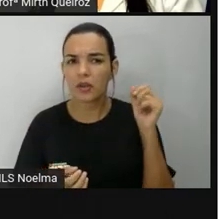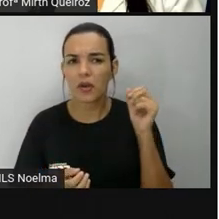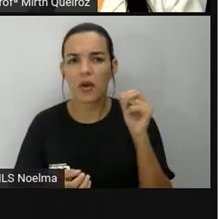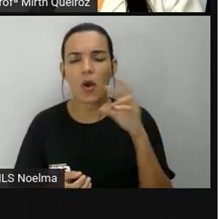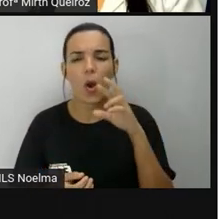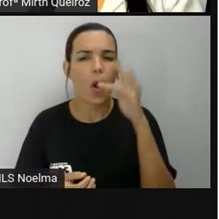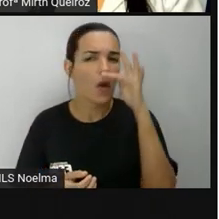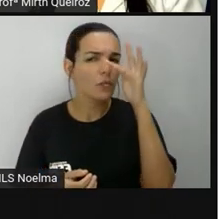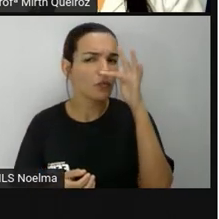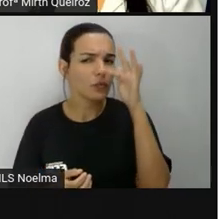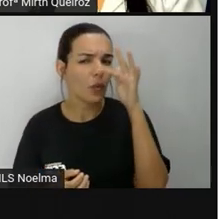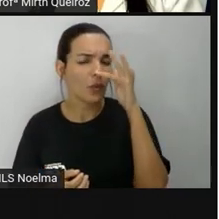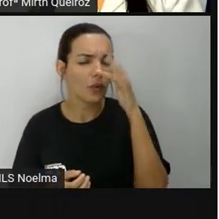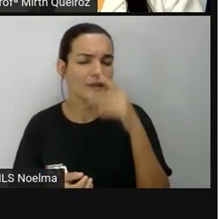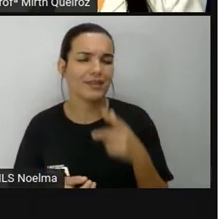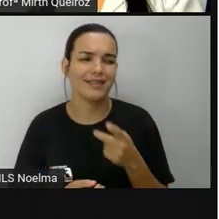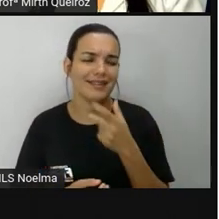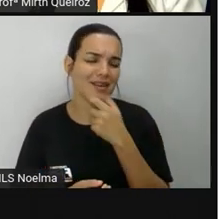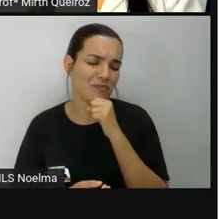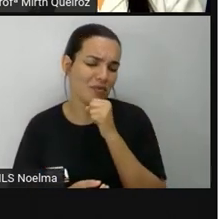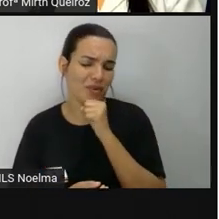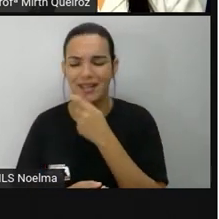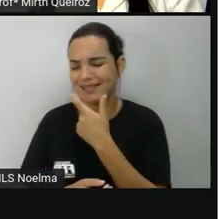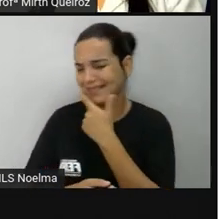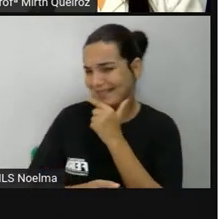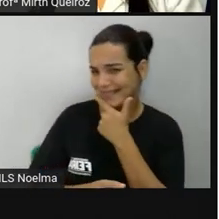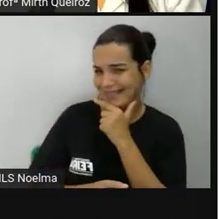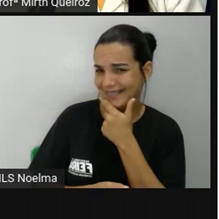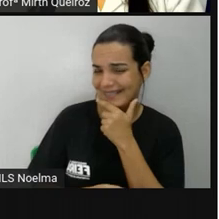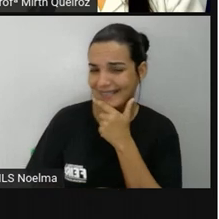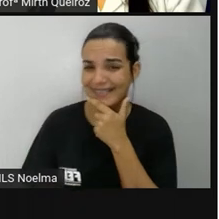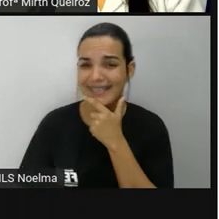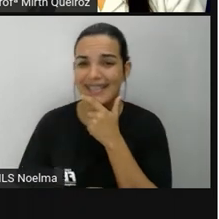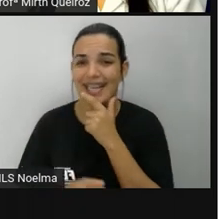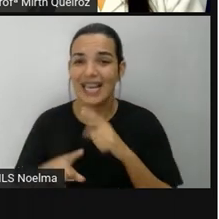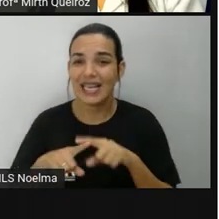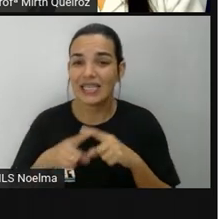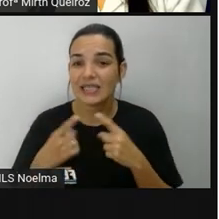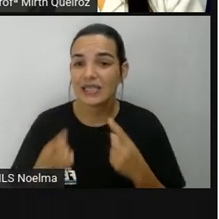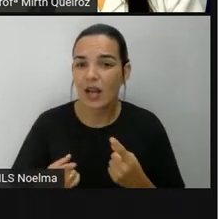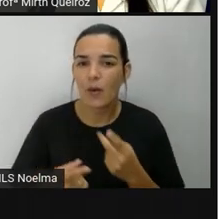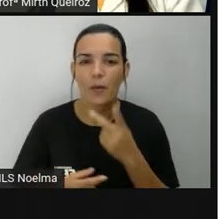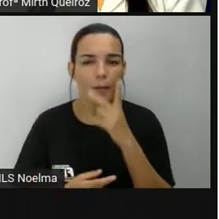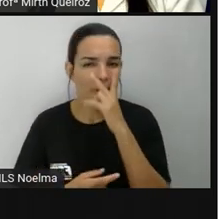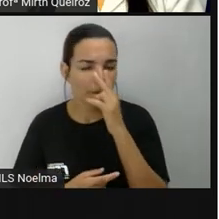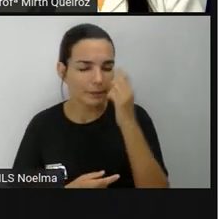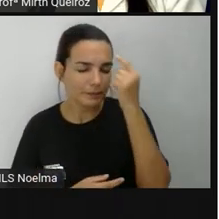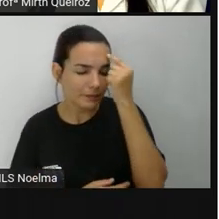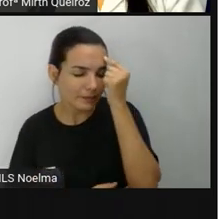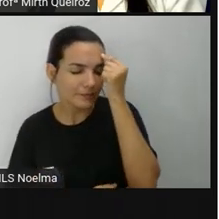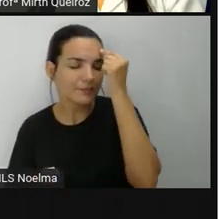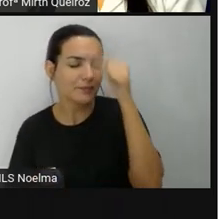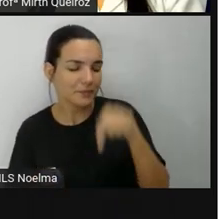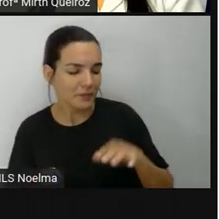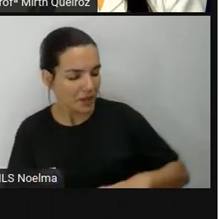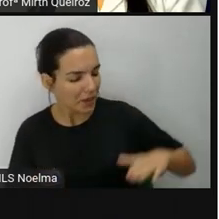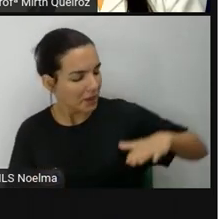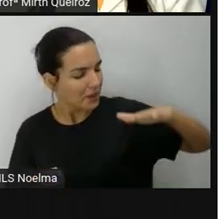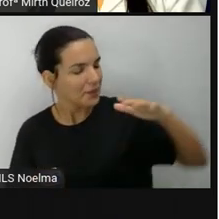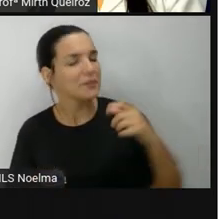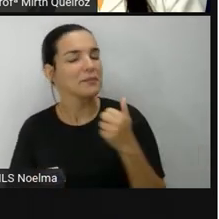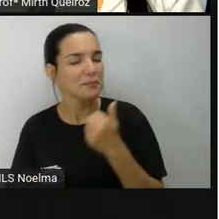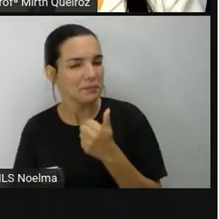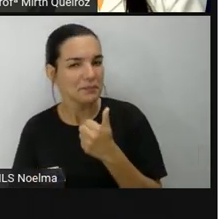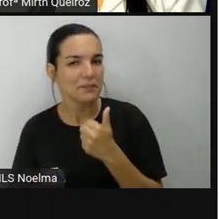bonitas. Ele sorriu. Um pequeno cavalheiro, sem dúvida. Basta a intenção